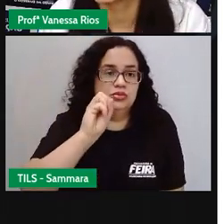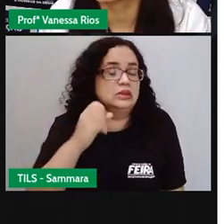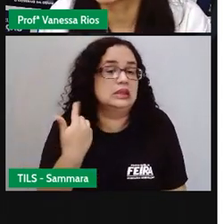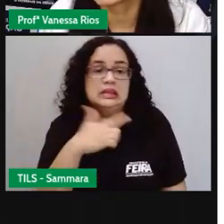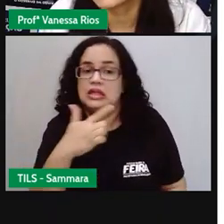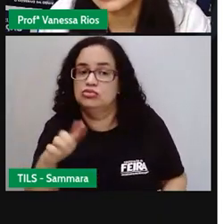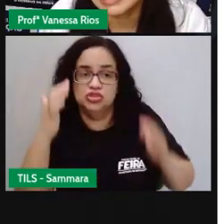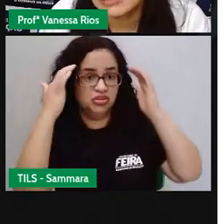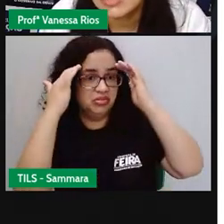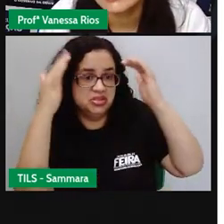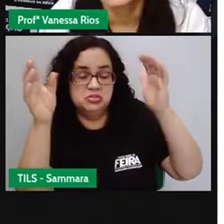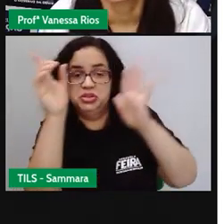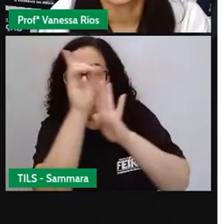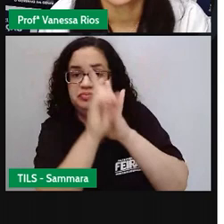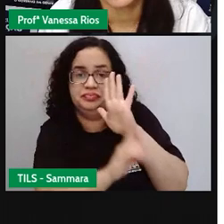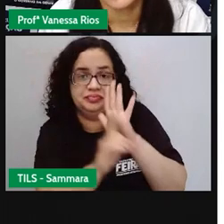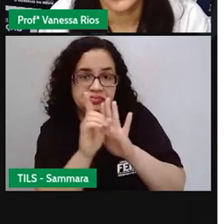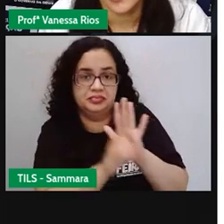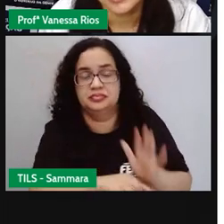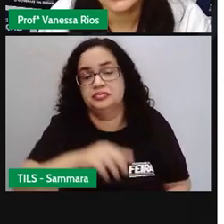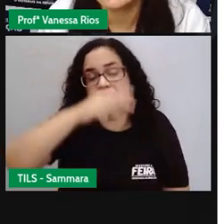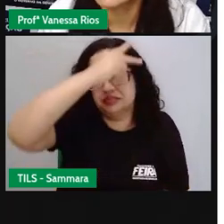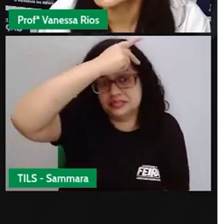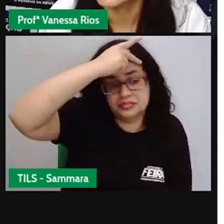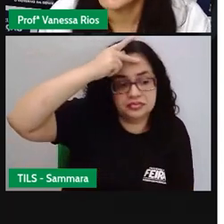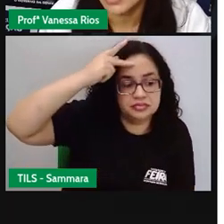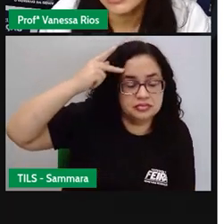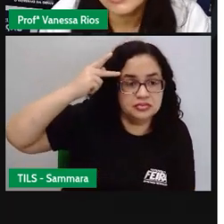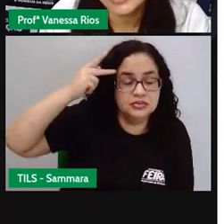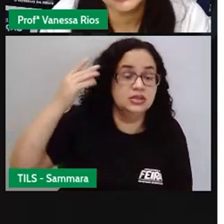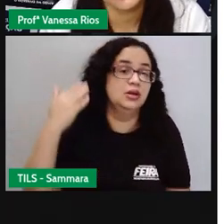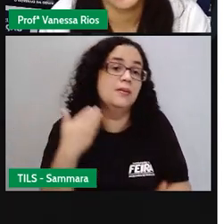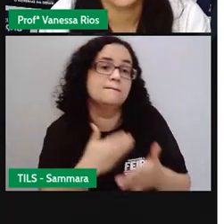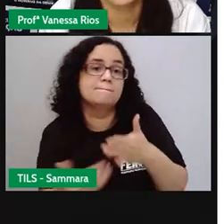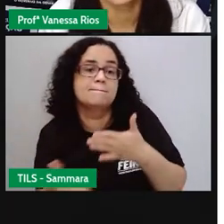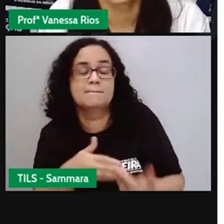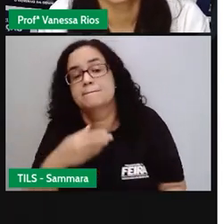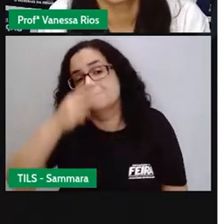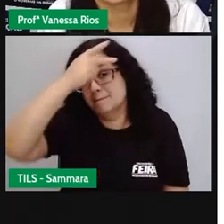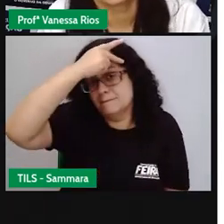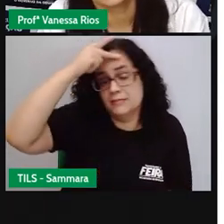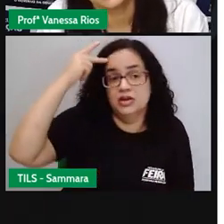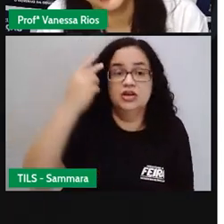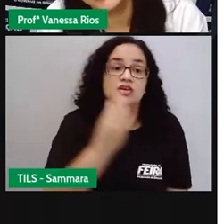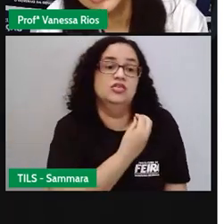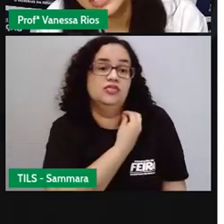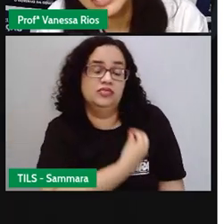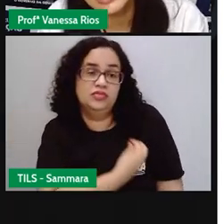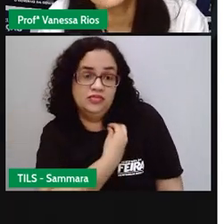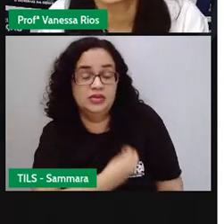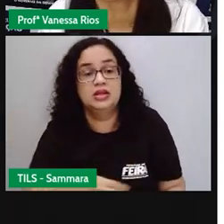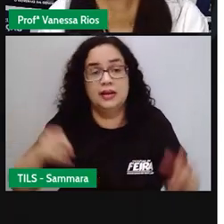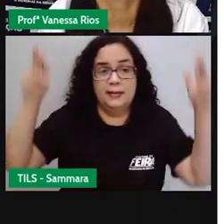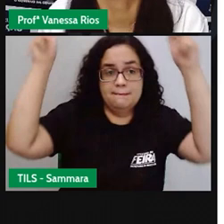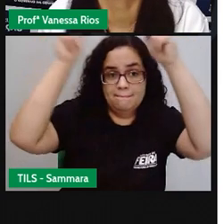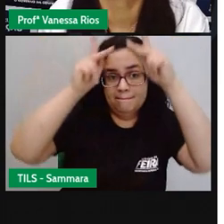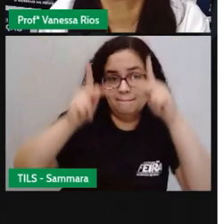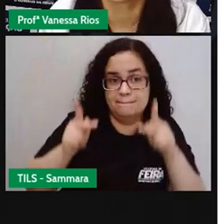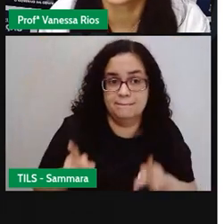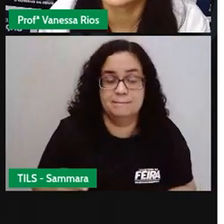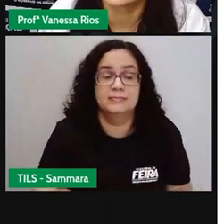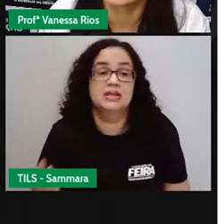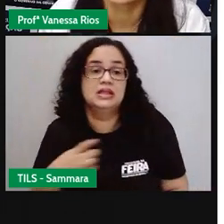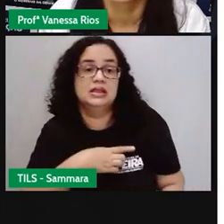não respeitam os direitos das pessoas e que não se importam se essas pessoas estão vivendo aí em harmonia, se estão